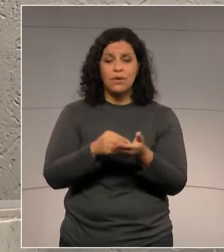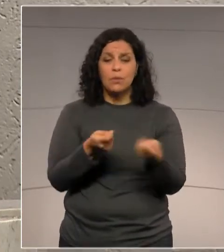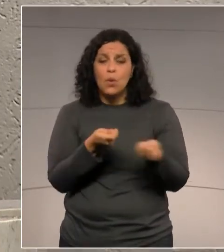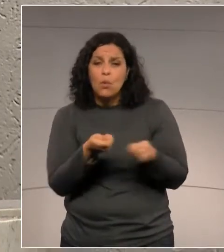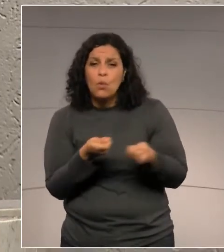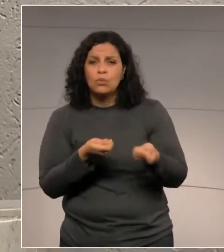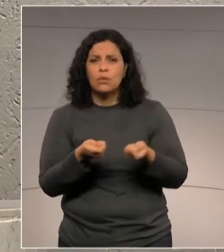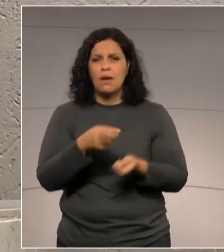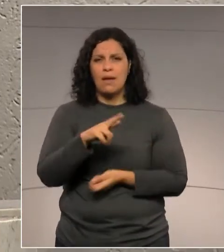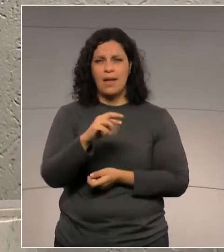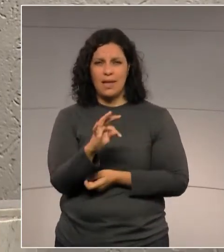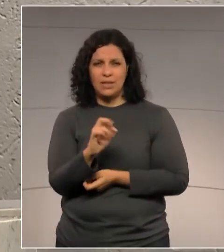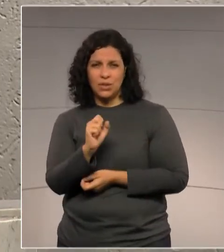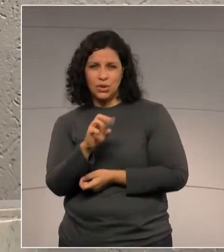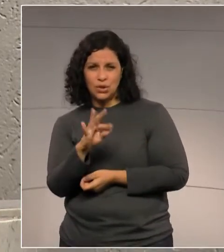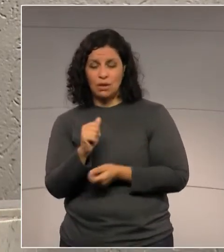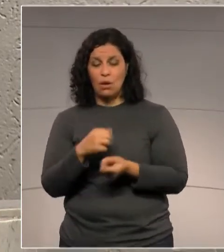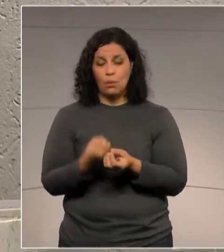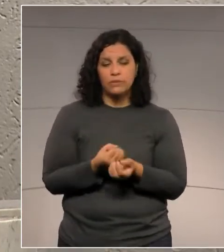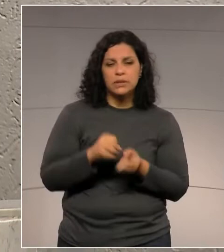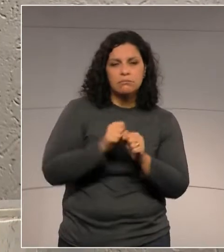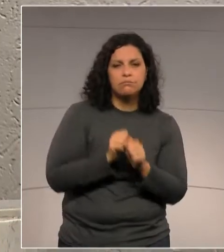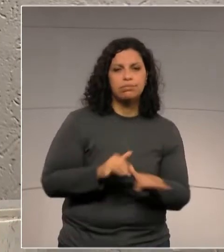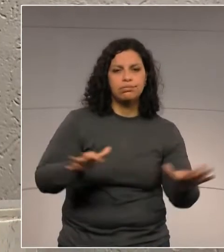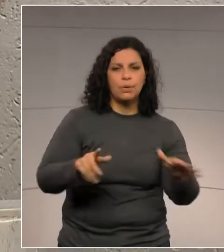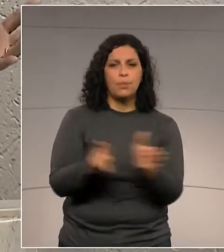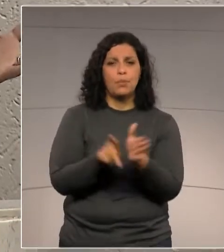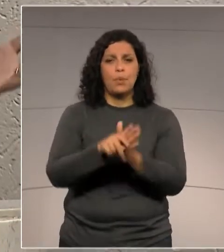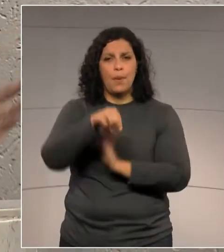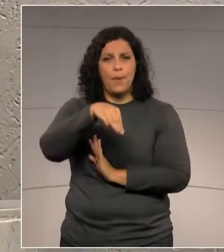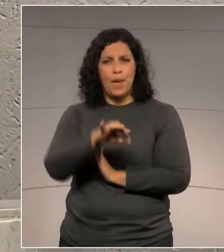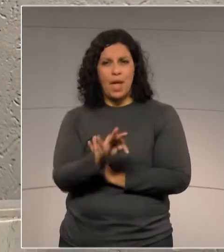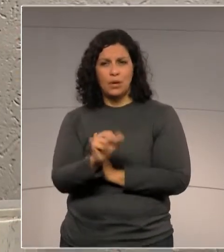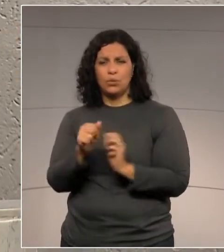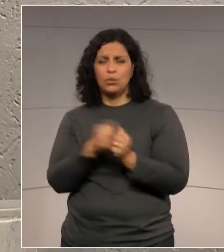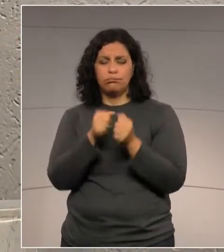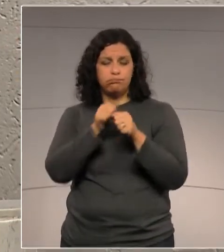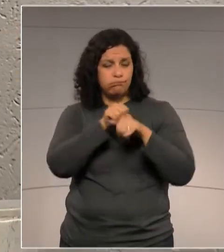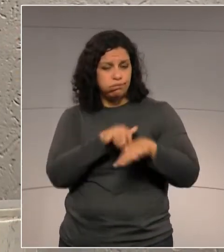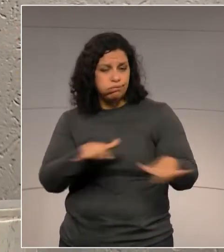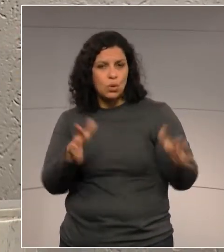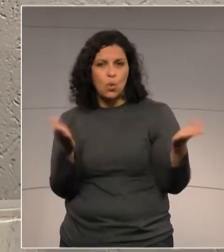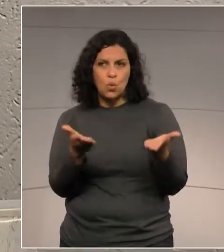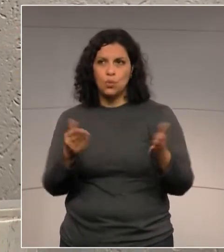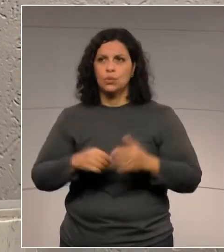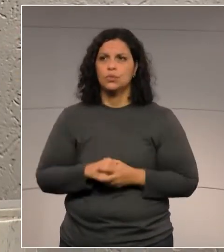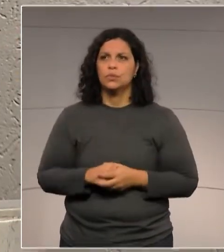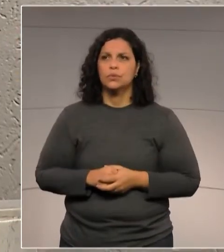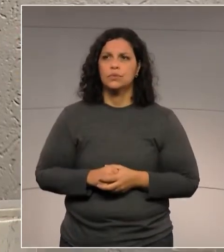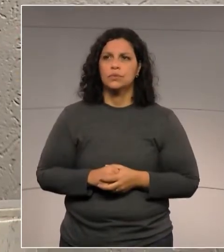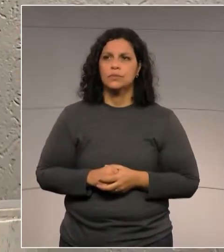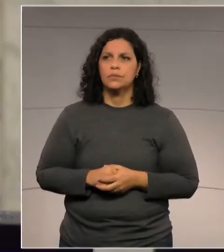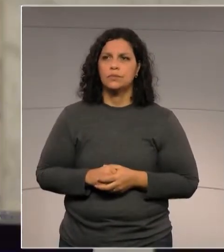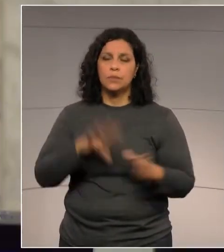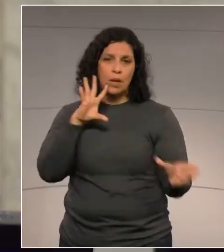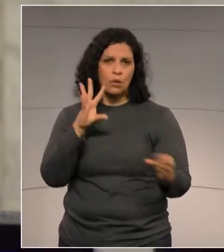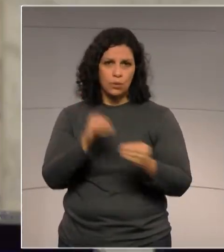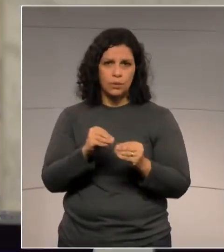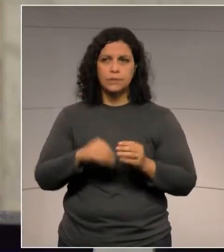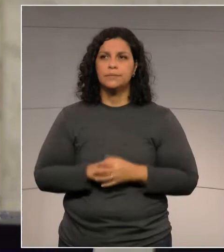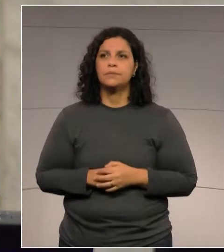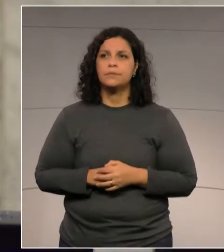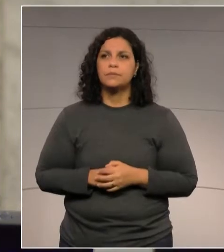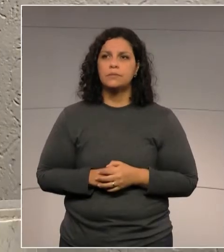a restinga da forma com que está aquele matagal plantado hoje. Então... Para concluir, deputado.